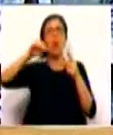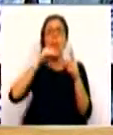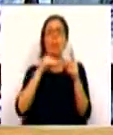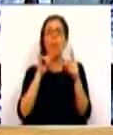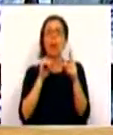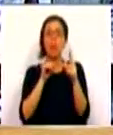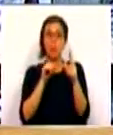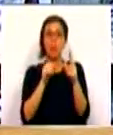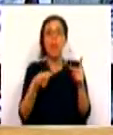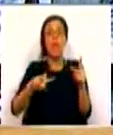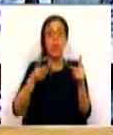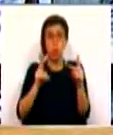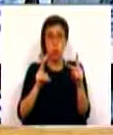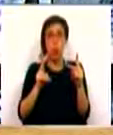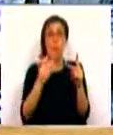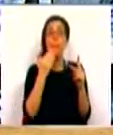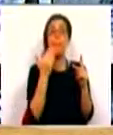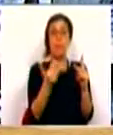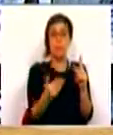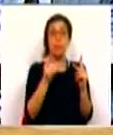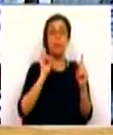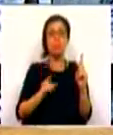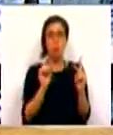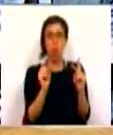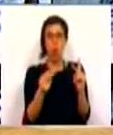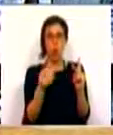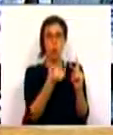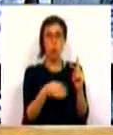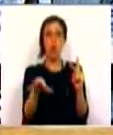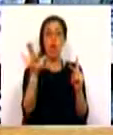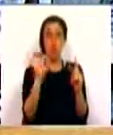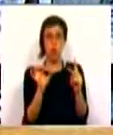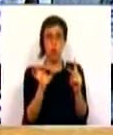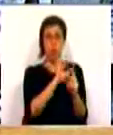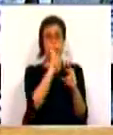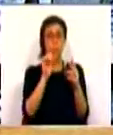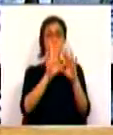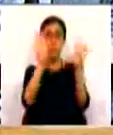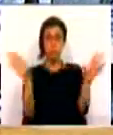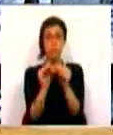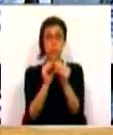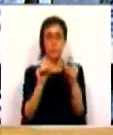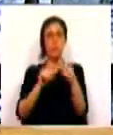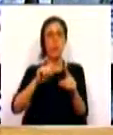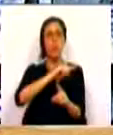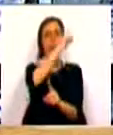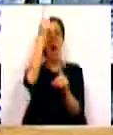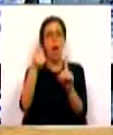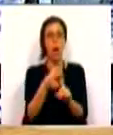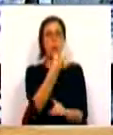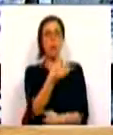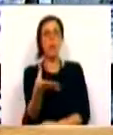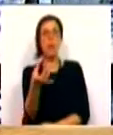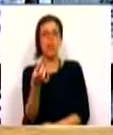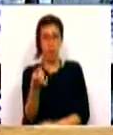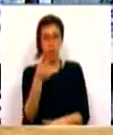que estará disponível para ser requerido a partir de outubro de 2018. E a majoração, durante o ano de 2019, chegará